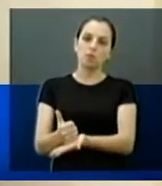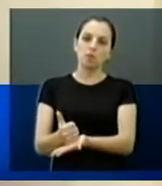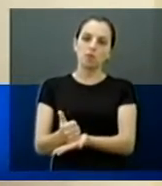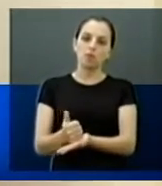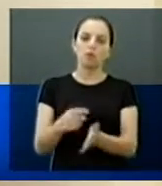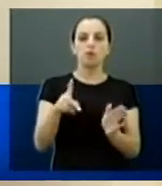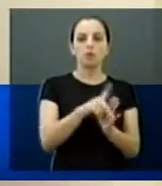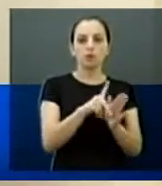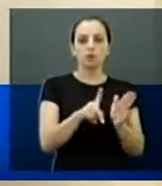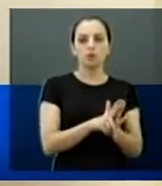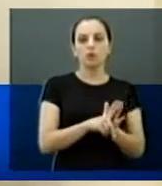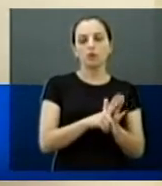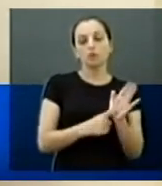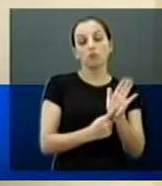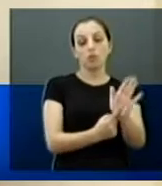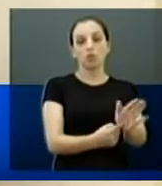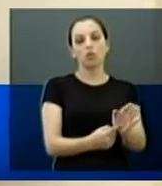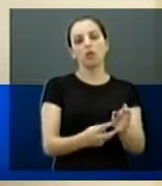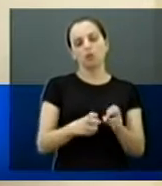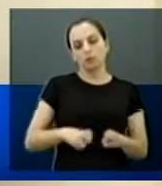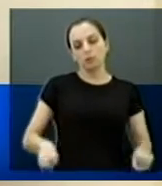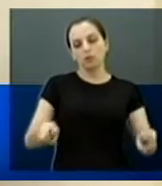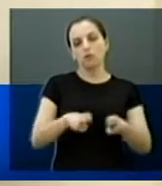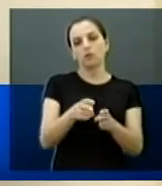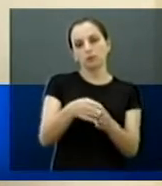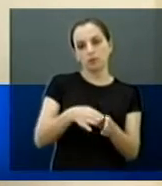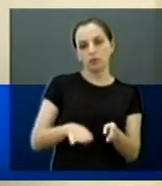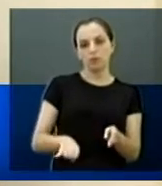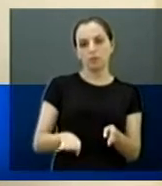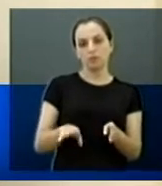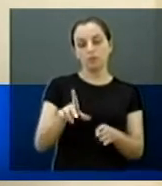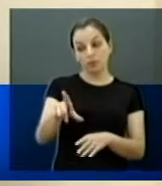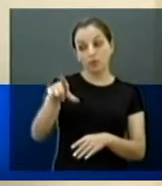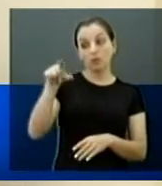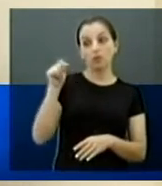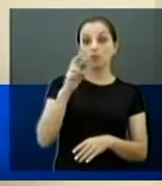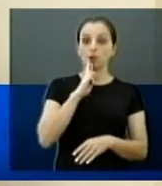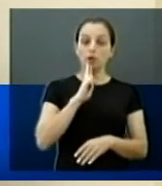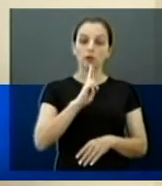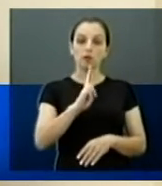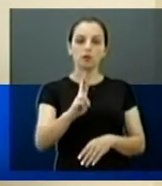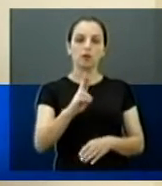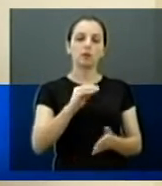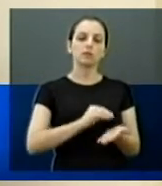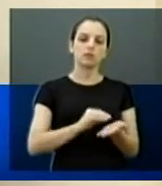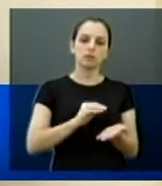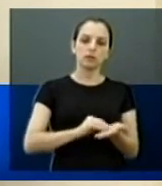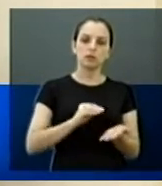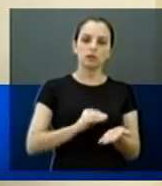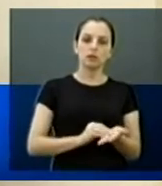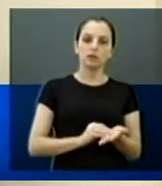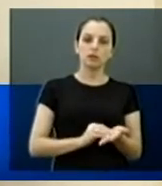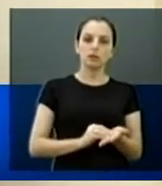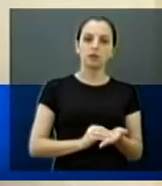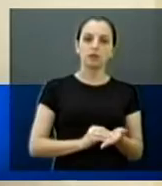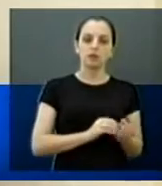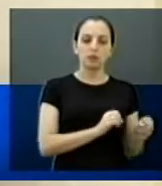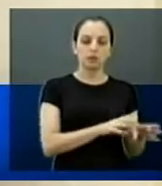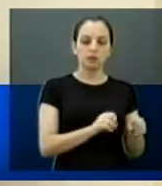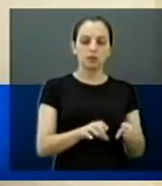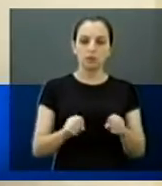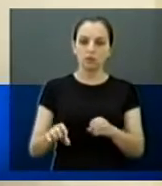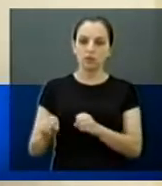também rapidamente fazer aqui um destaque à resposta que a Secretaria da Educação deu